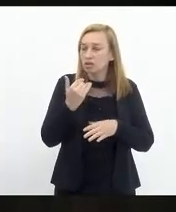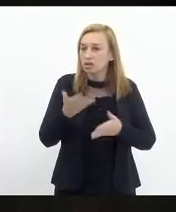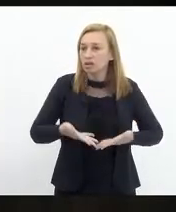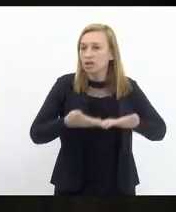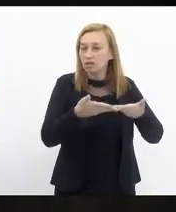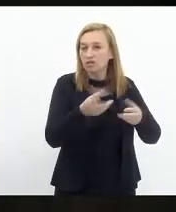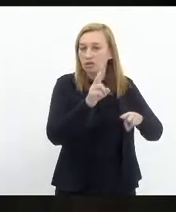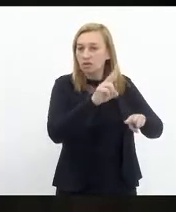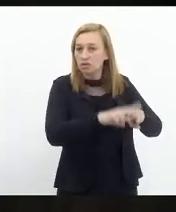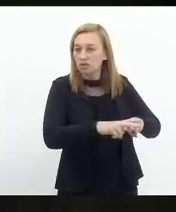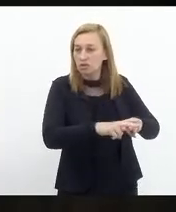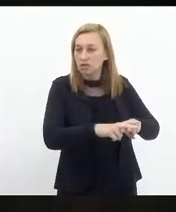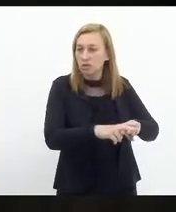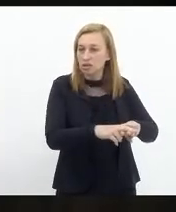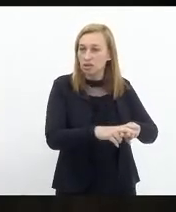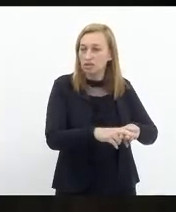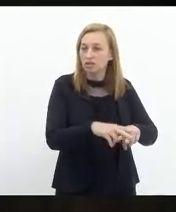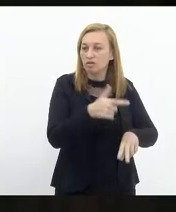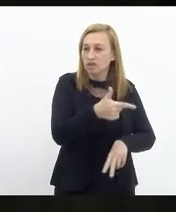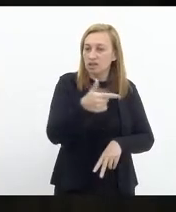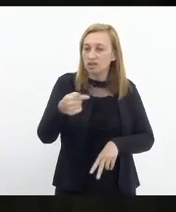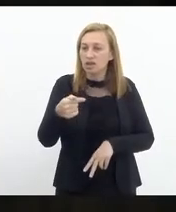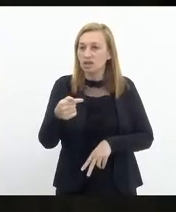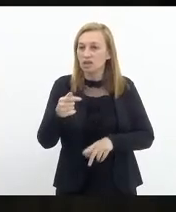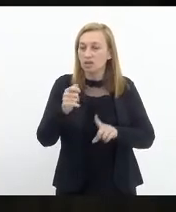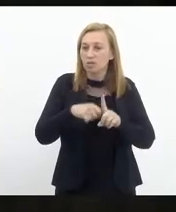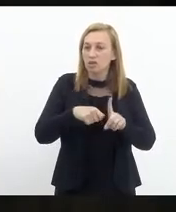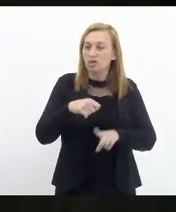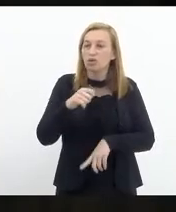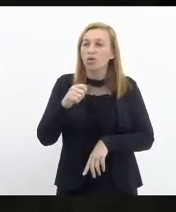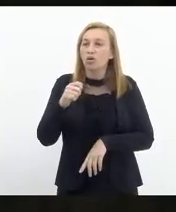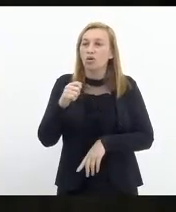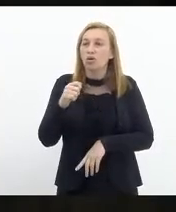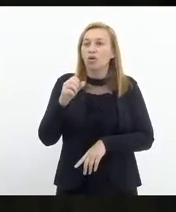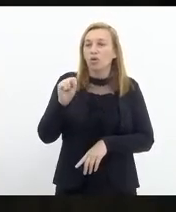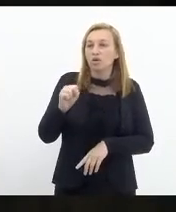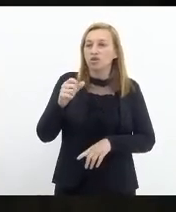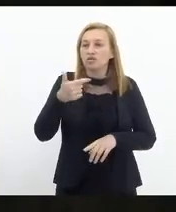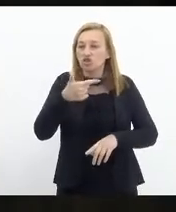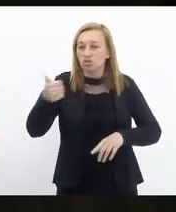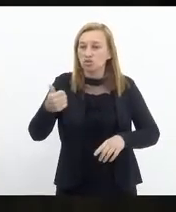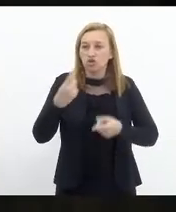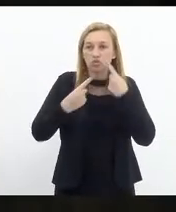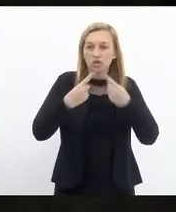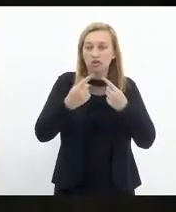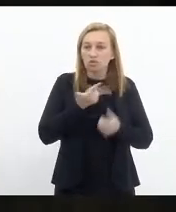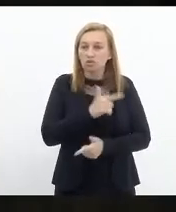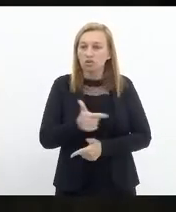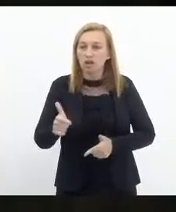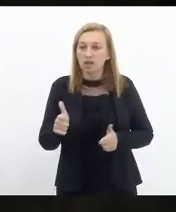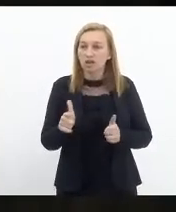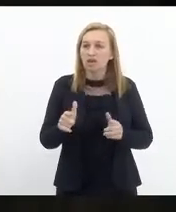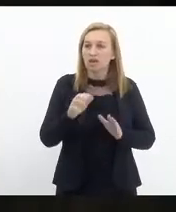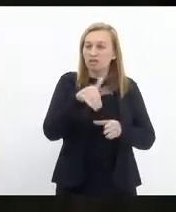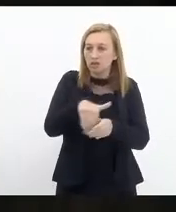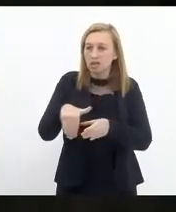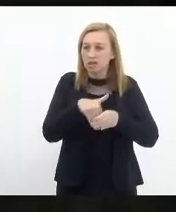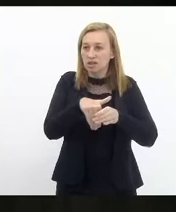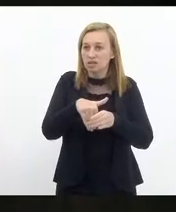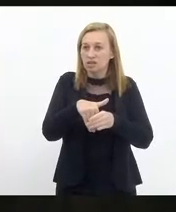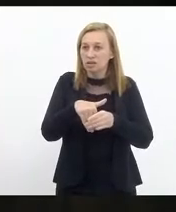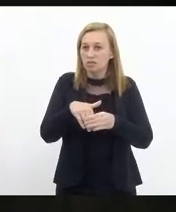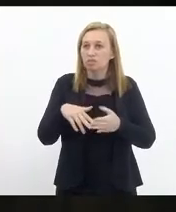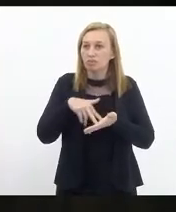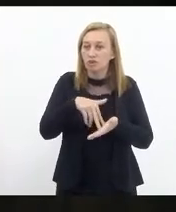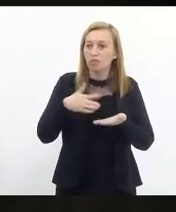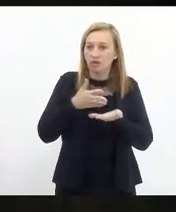penitenciário. Passo final 27 de 8 de 21. Em discussão, não havendo o que é queira discutir, encerrada a discussão, em votação, os senhores que aprovam,